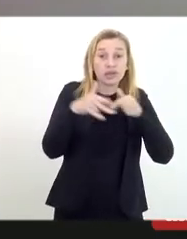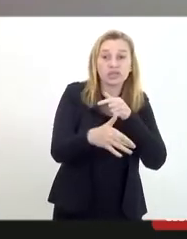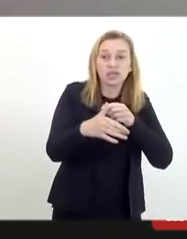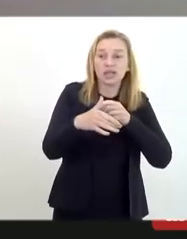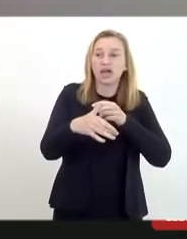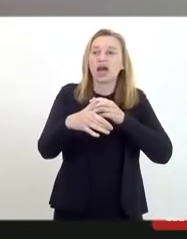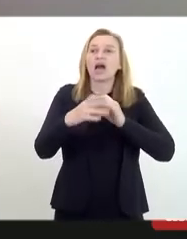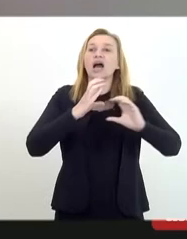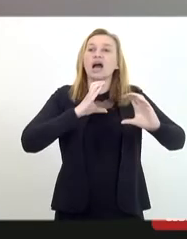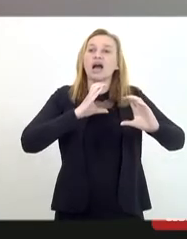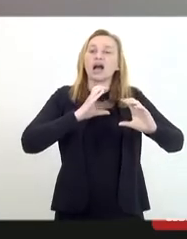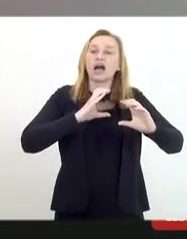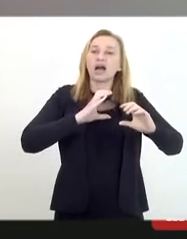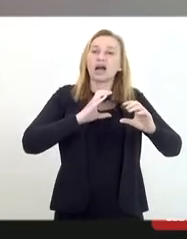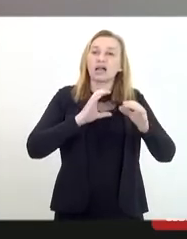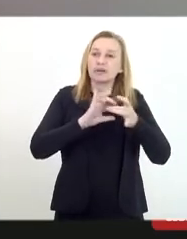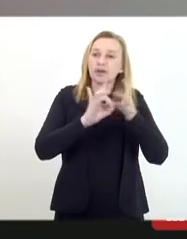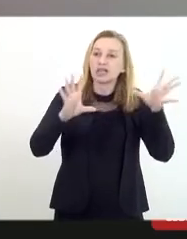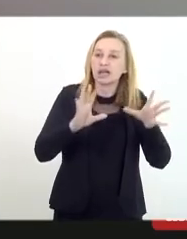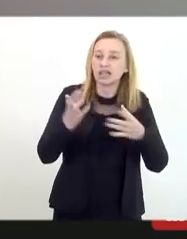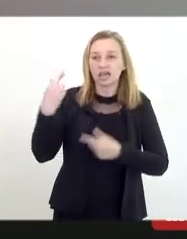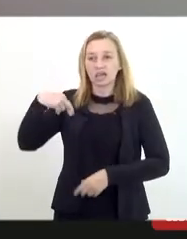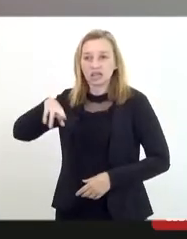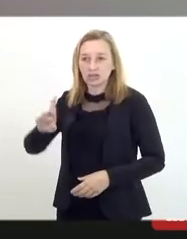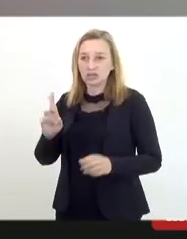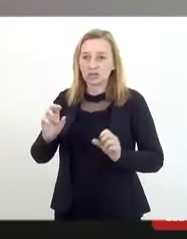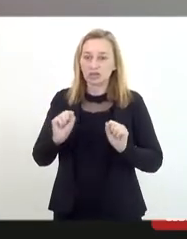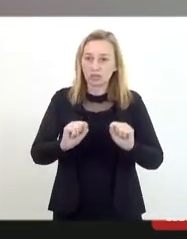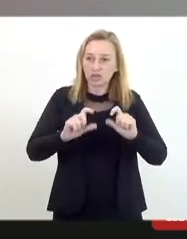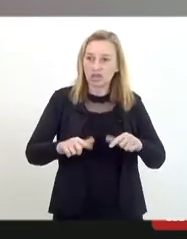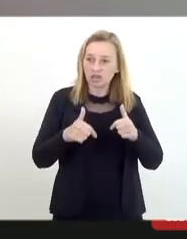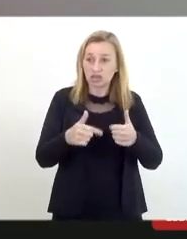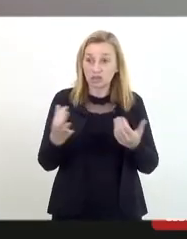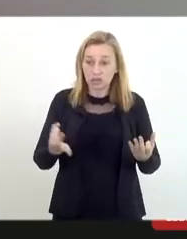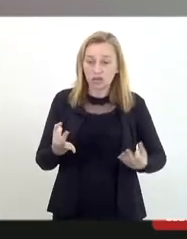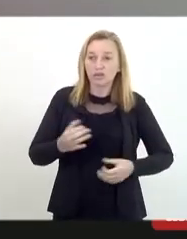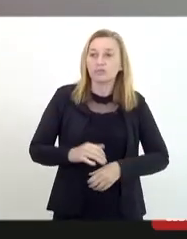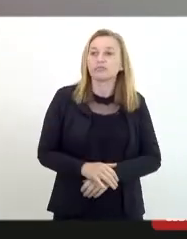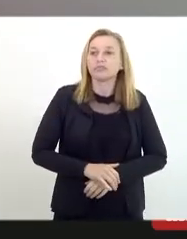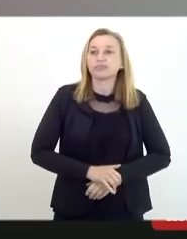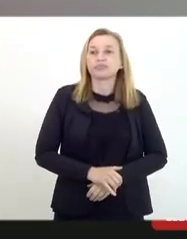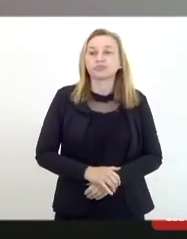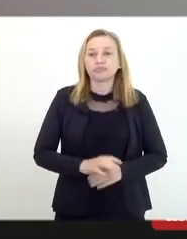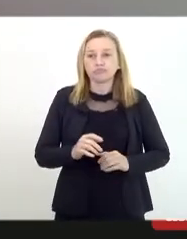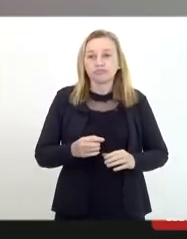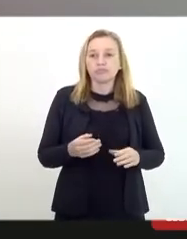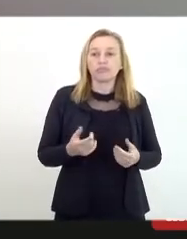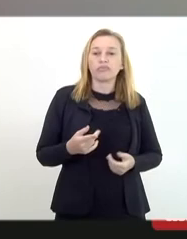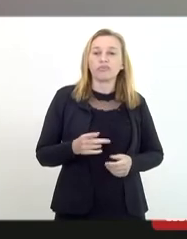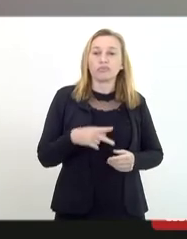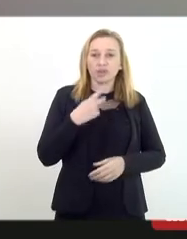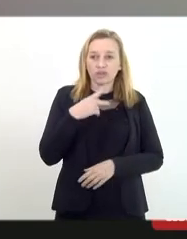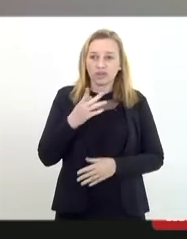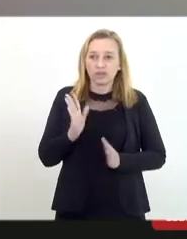religiosas para que elas possam ser exercidas de forma plena. Já caminhando para meu final,